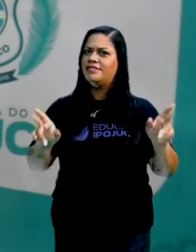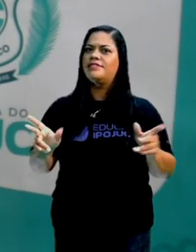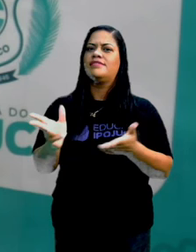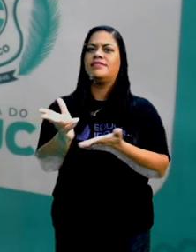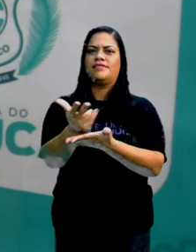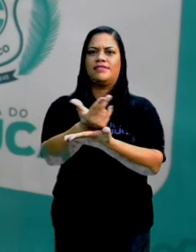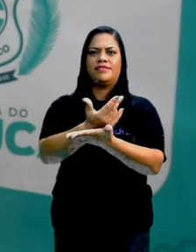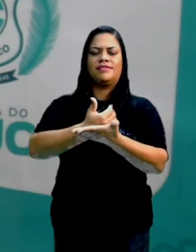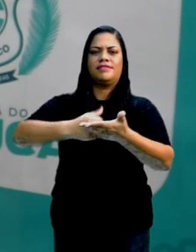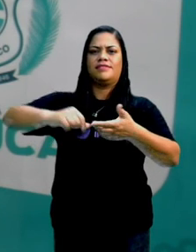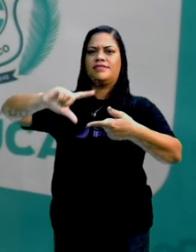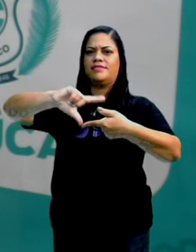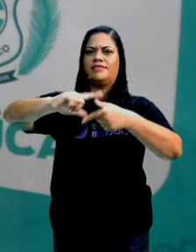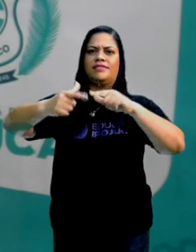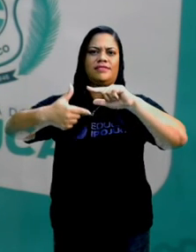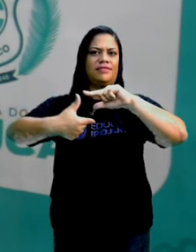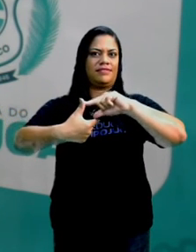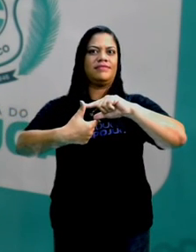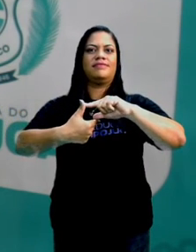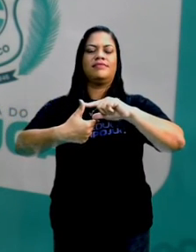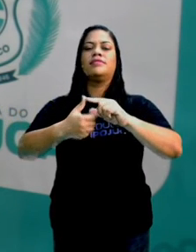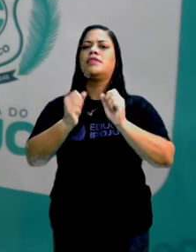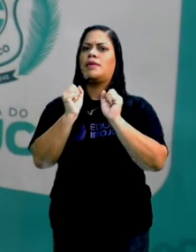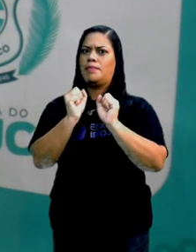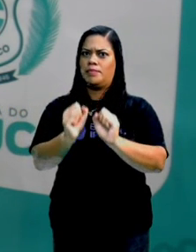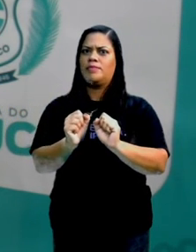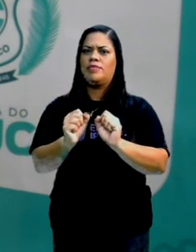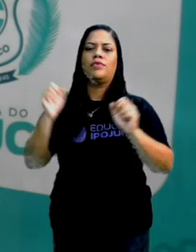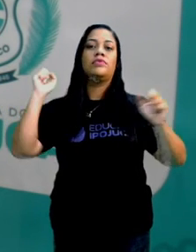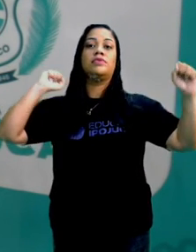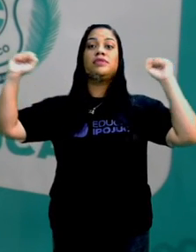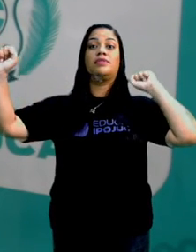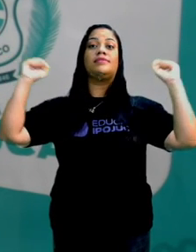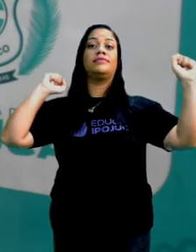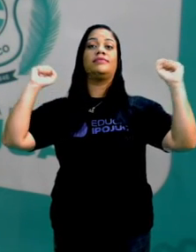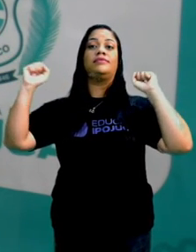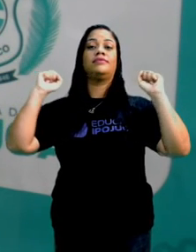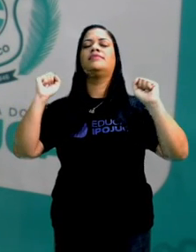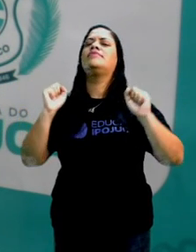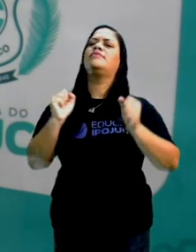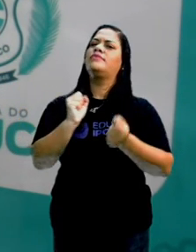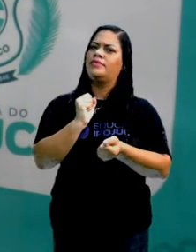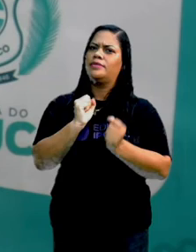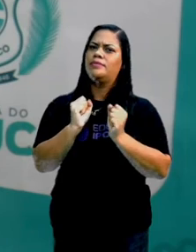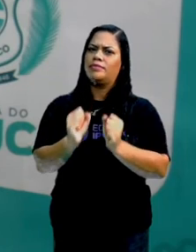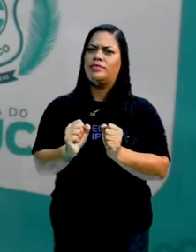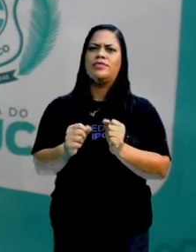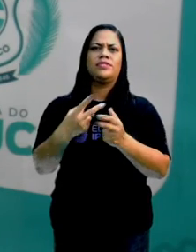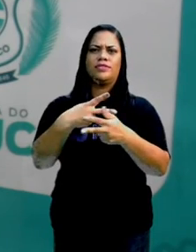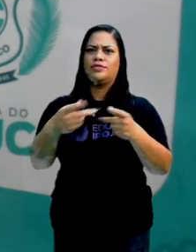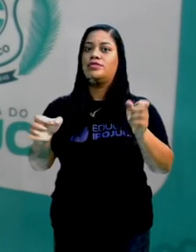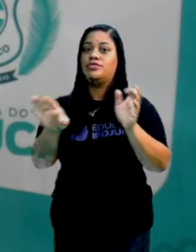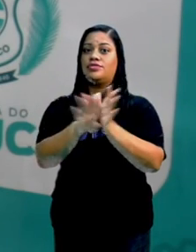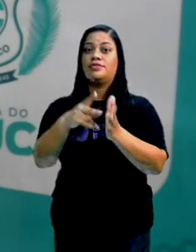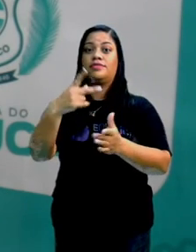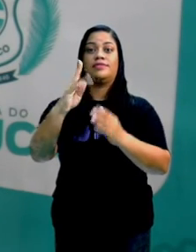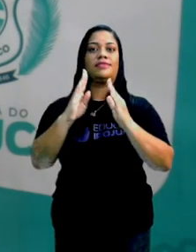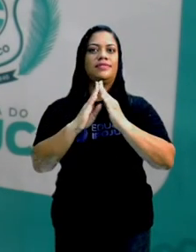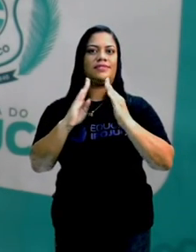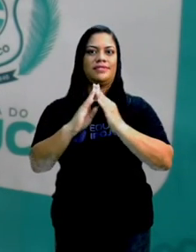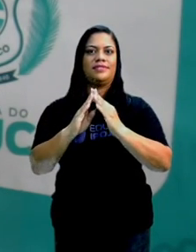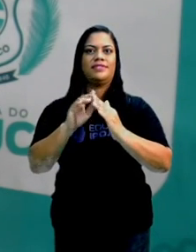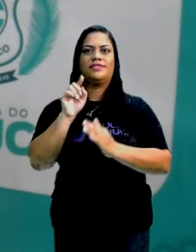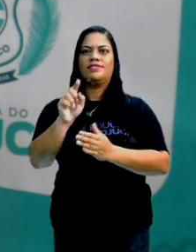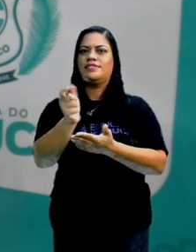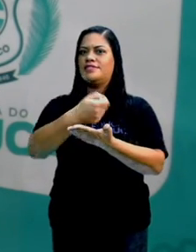Pode ser lençol, toalha de banho. Pode ser algum objeto que chegaram lá na sua casa. E você vai